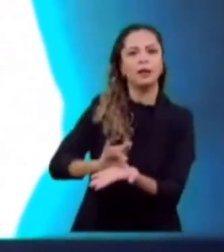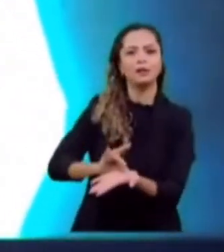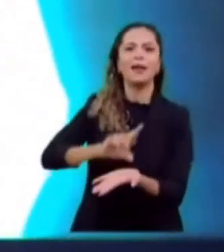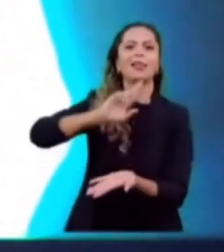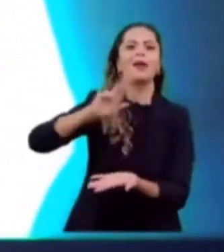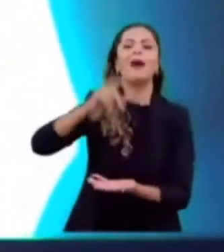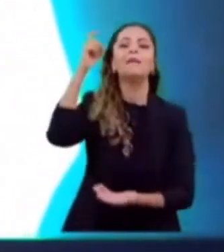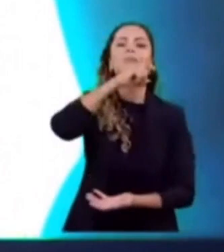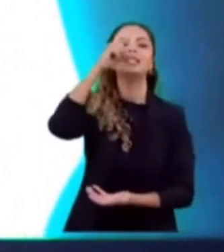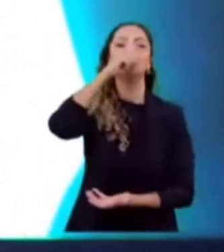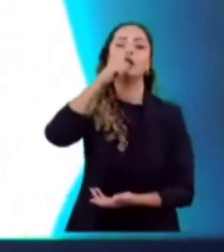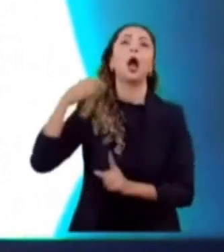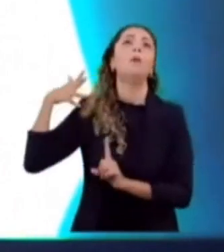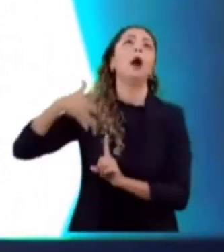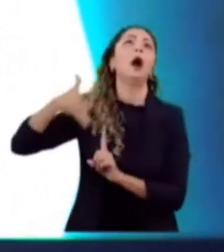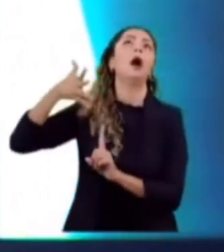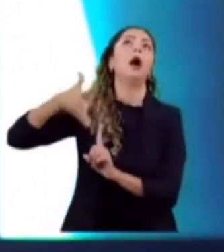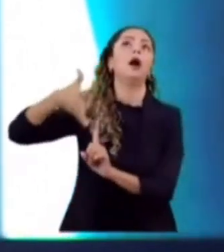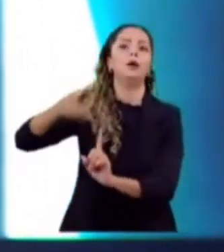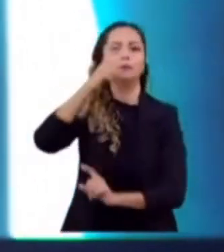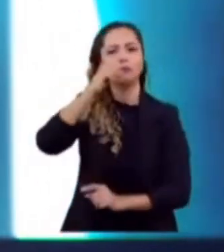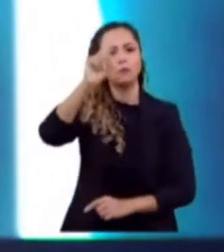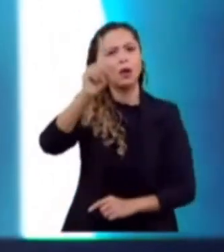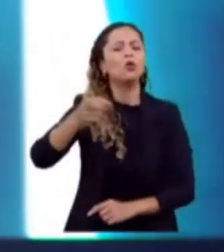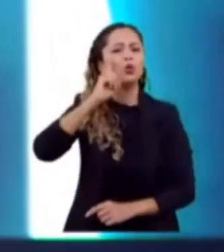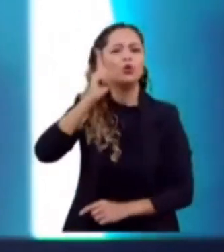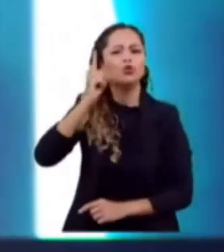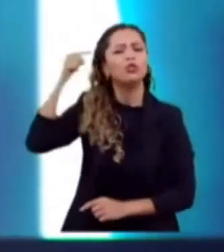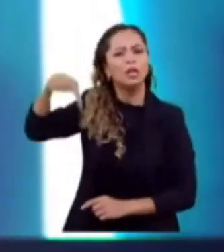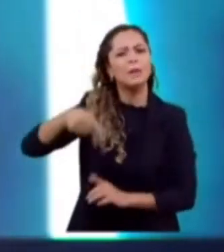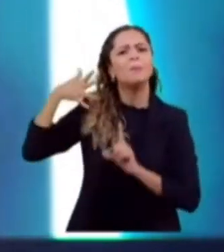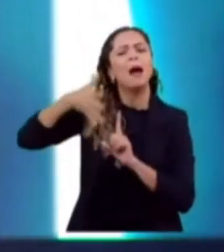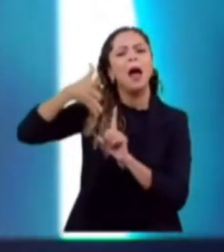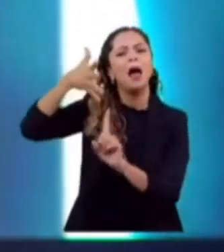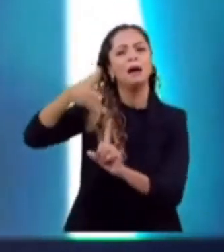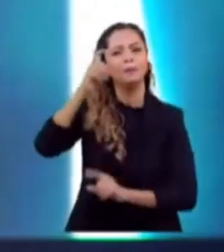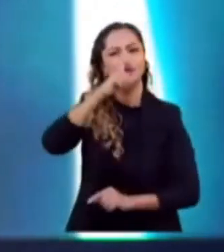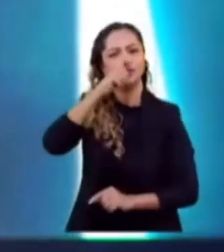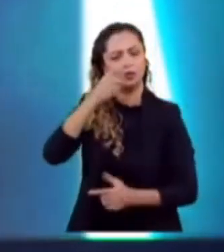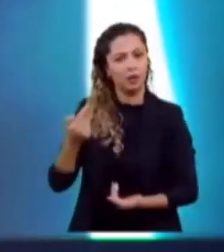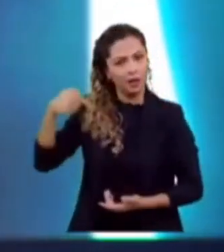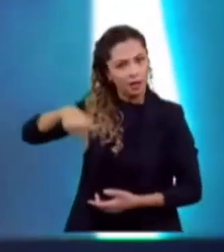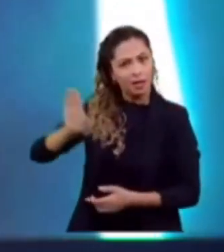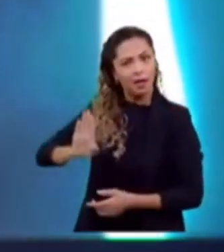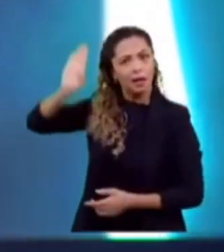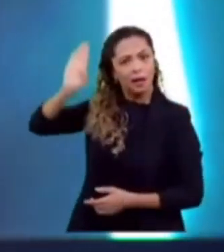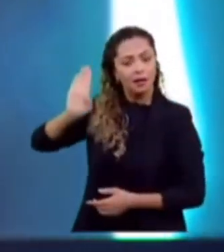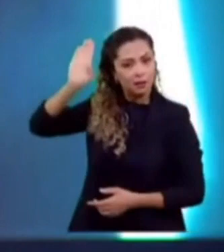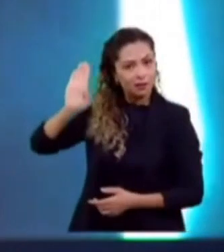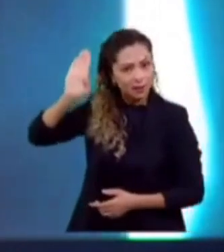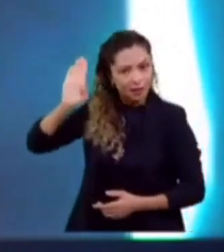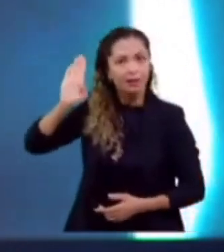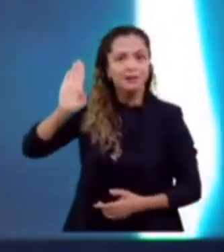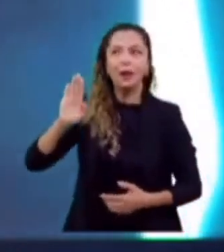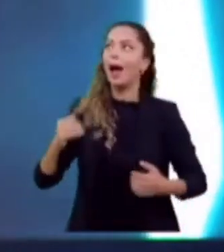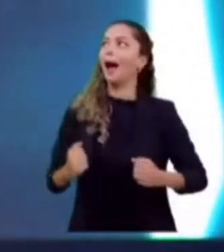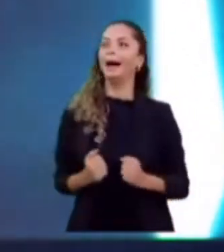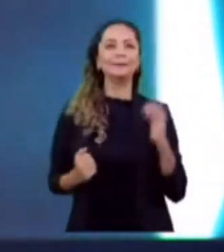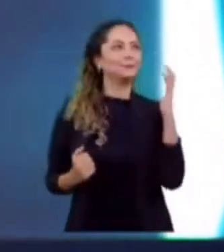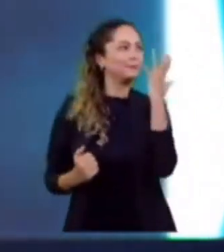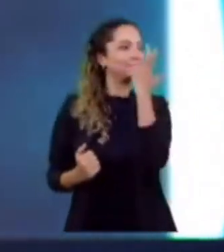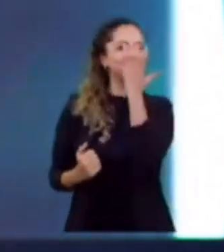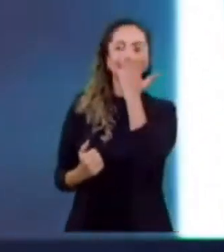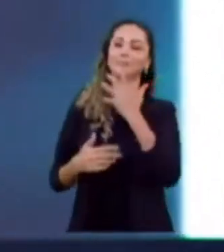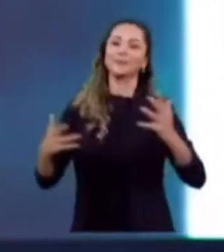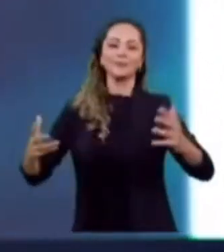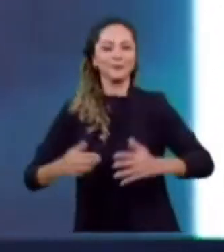ouvimos todos os dias aqui. Tem candidatos aqui que simplesmente se vestem com uma roupagem, que ele não é aquilo, para